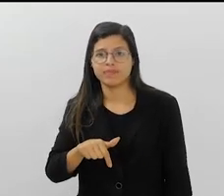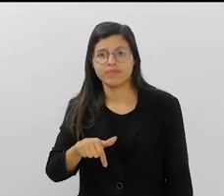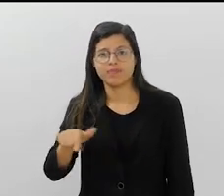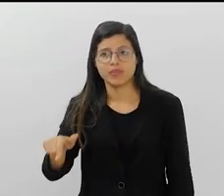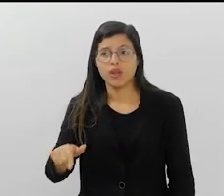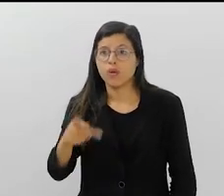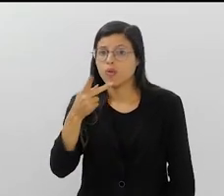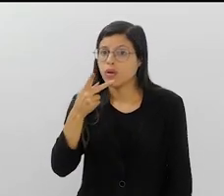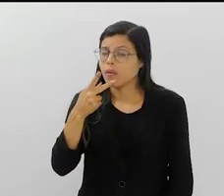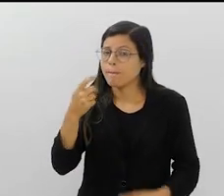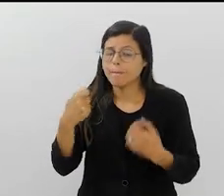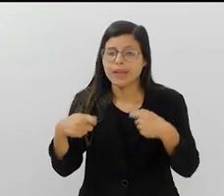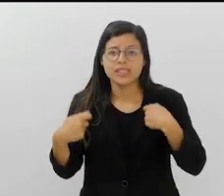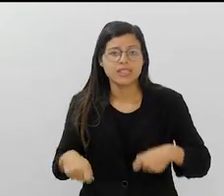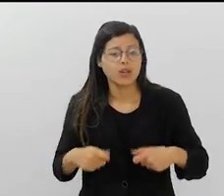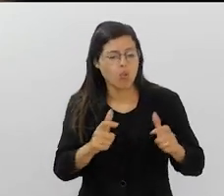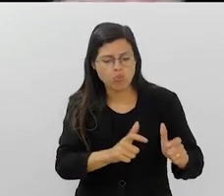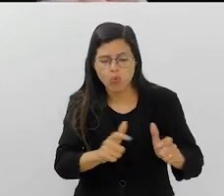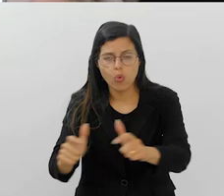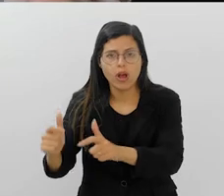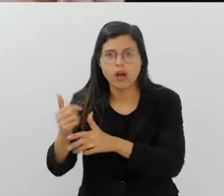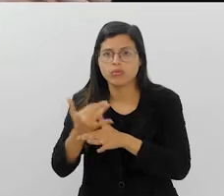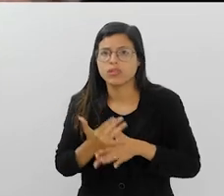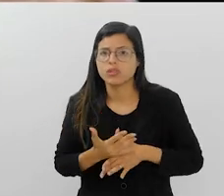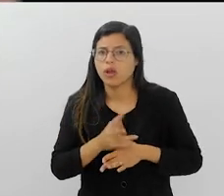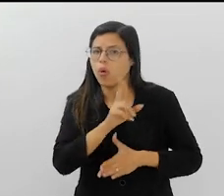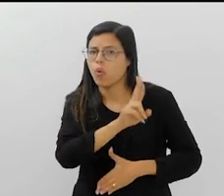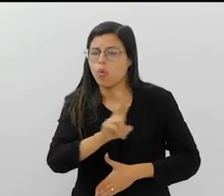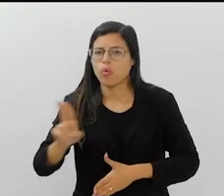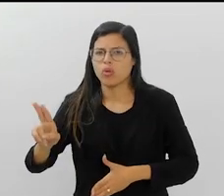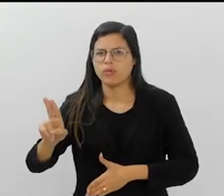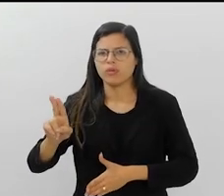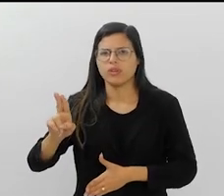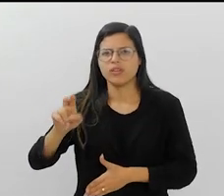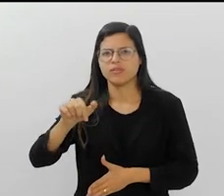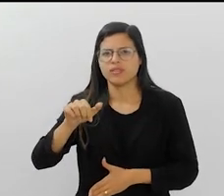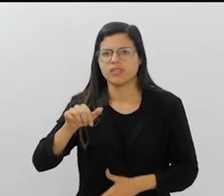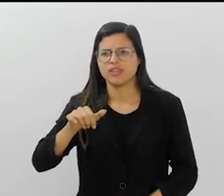é estorturei ele para ele batizar algum lugar da cidade com o nome do Loílo.